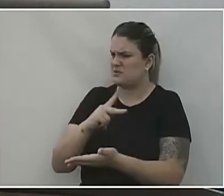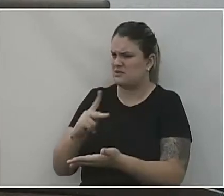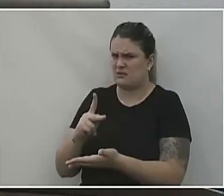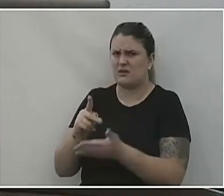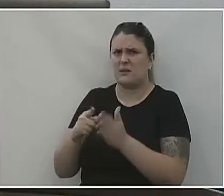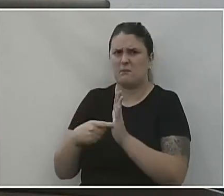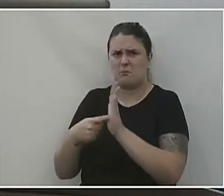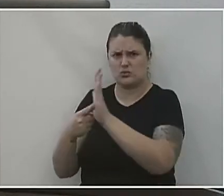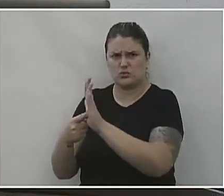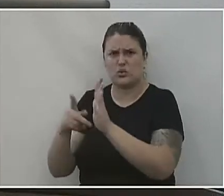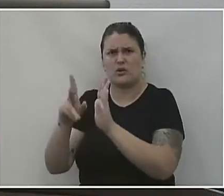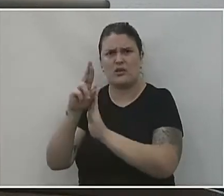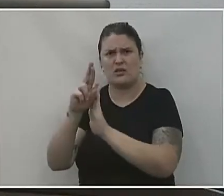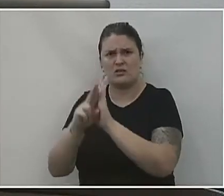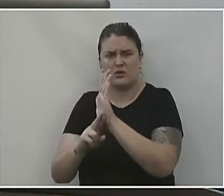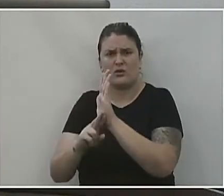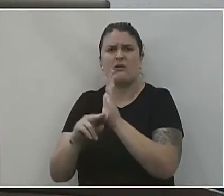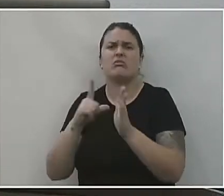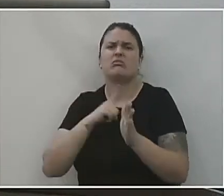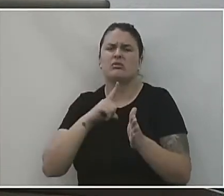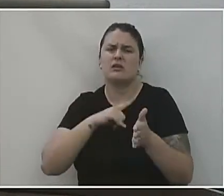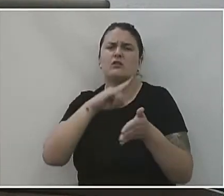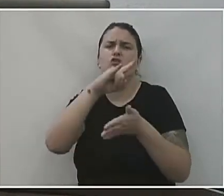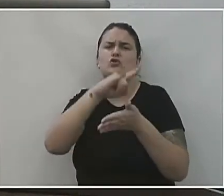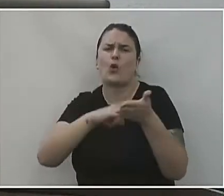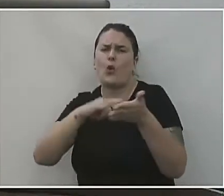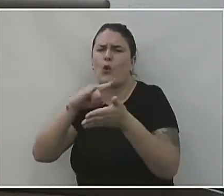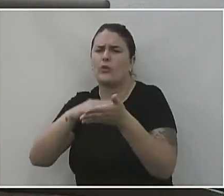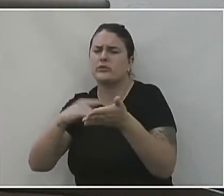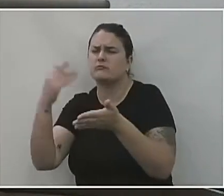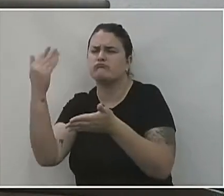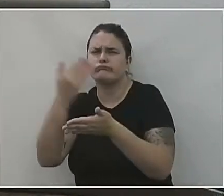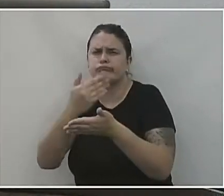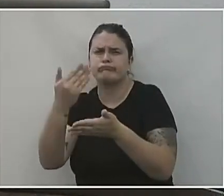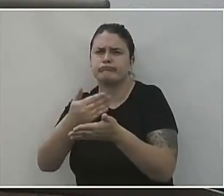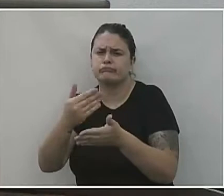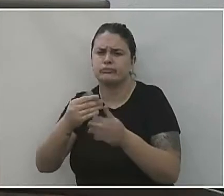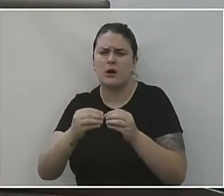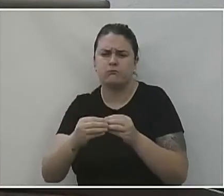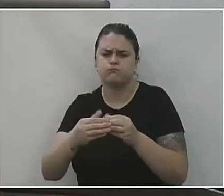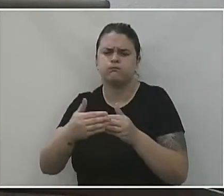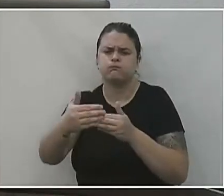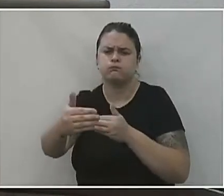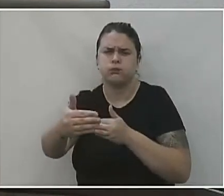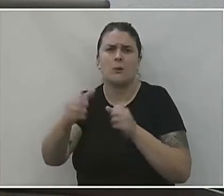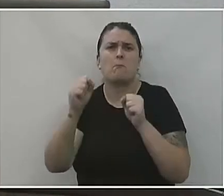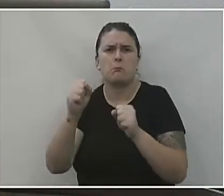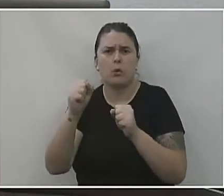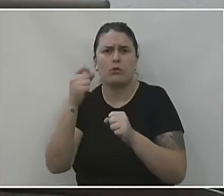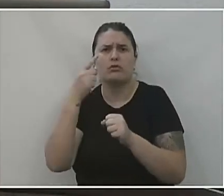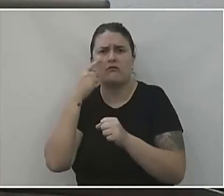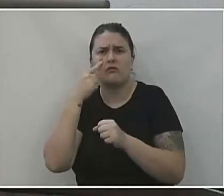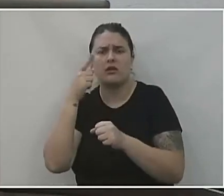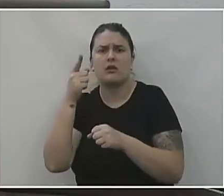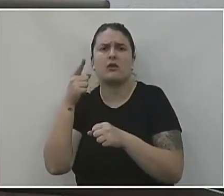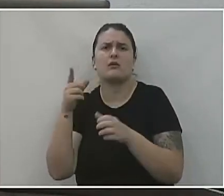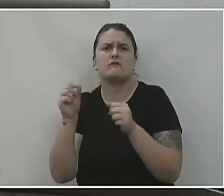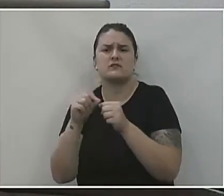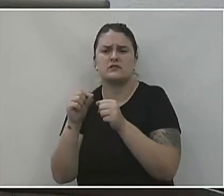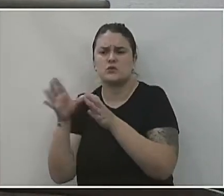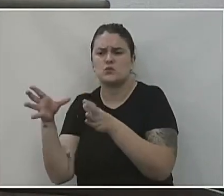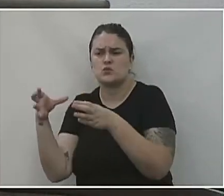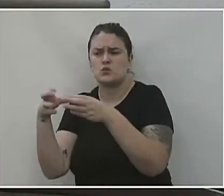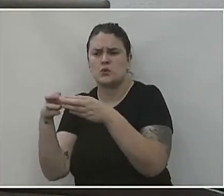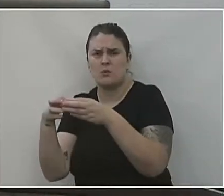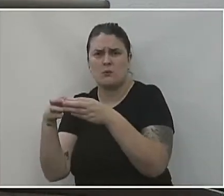um relatório e qualquer nota, qualquer empenho, gente, isso é muito volumoso, vocês podem estabelecer uma comissão,